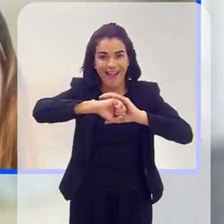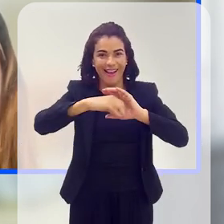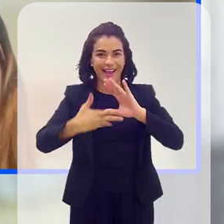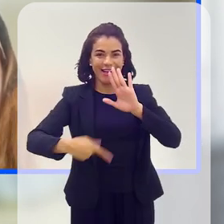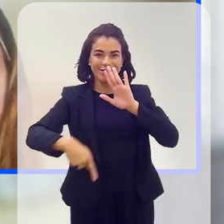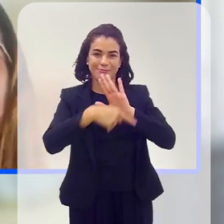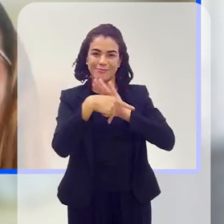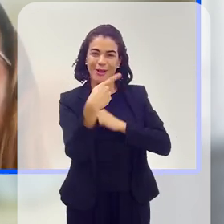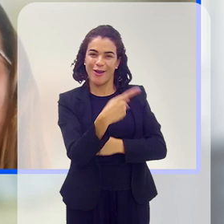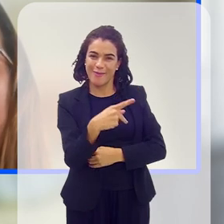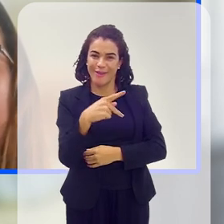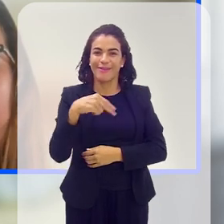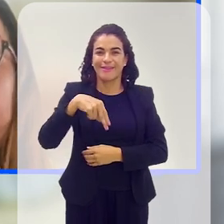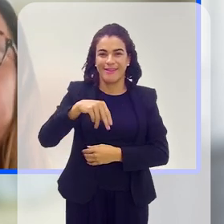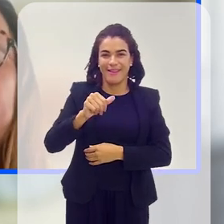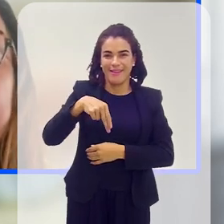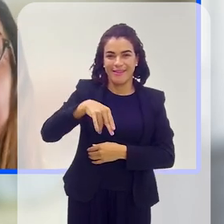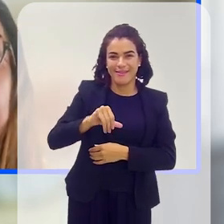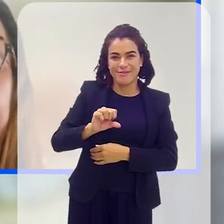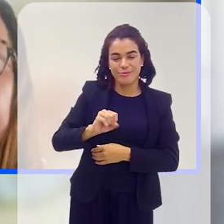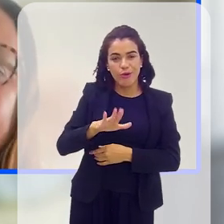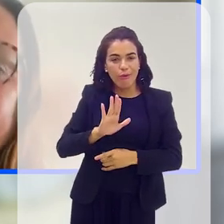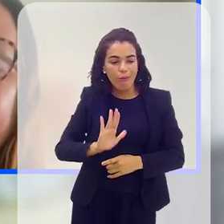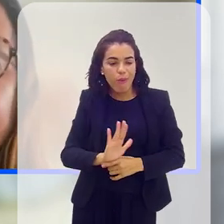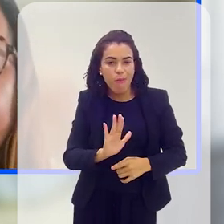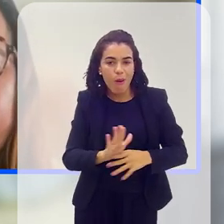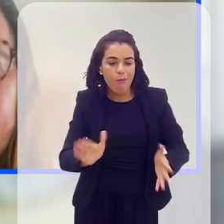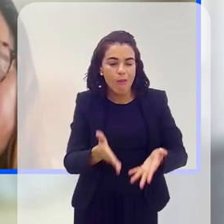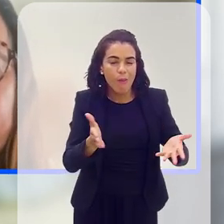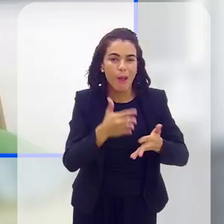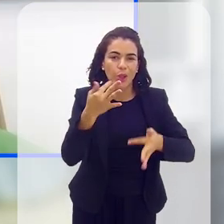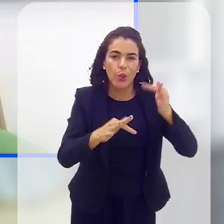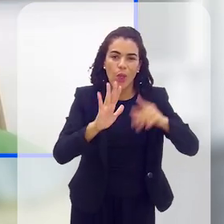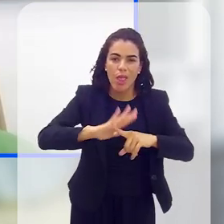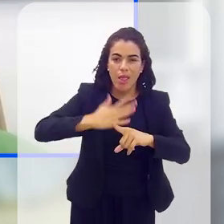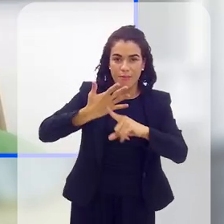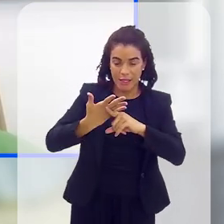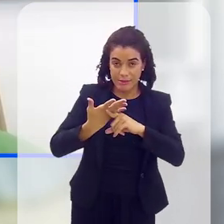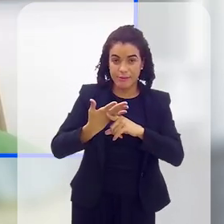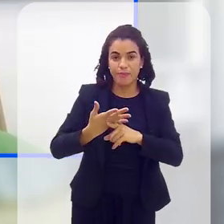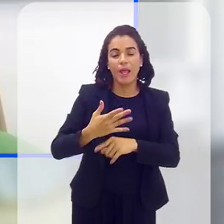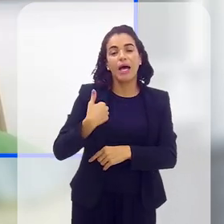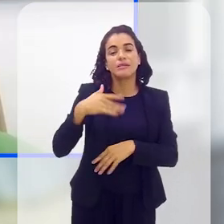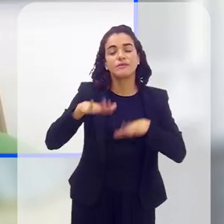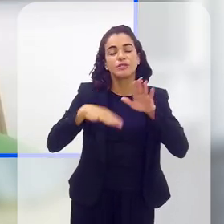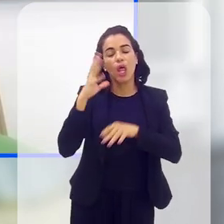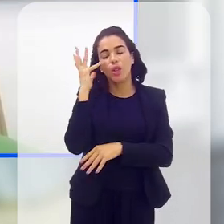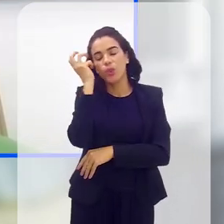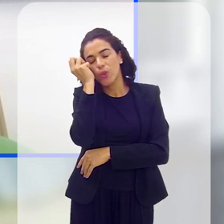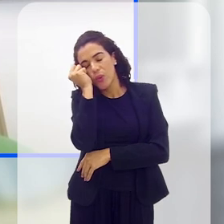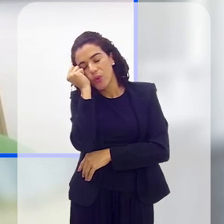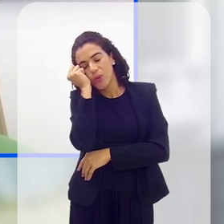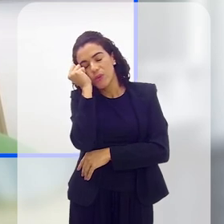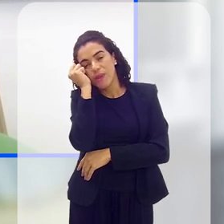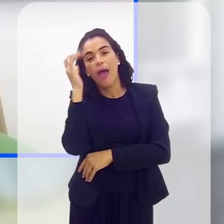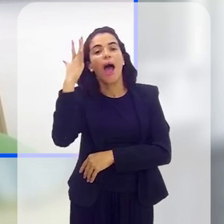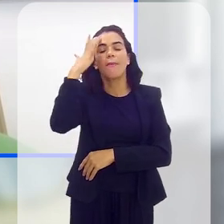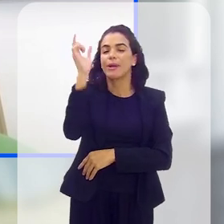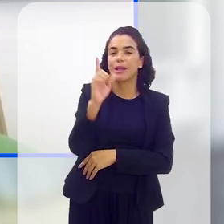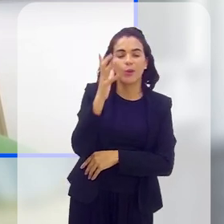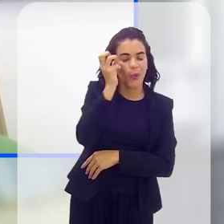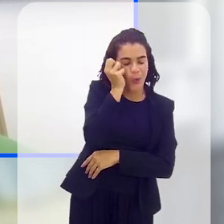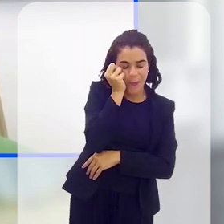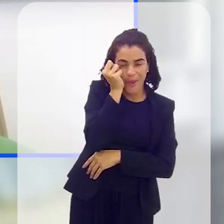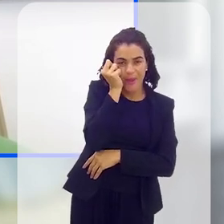ali da condição, e tudo isso influenciava para essa dor. então, assim, era noite sim, noite não, às vezes duas noites